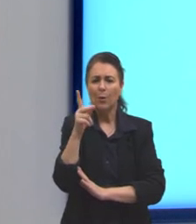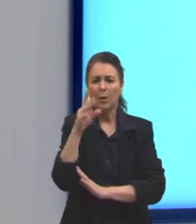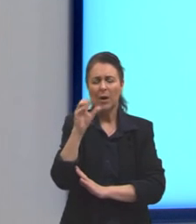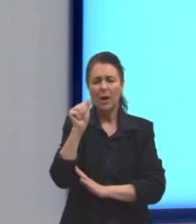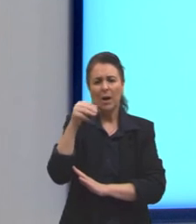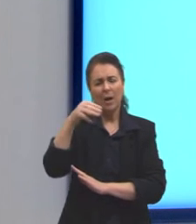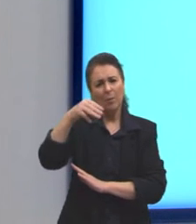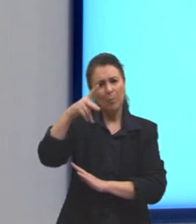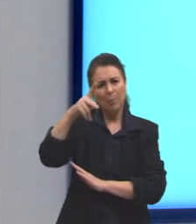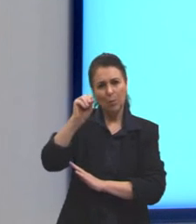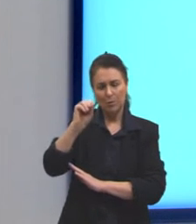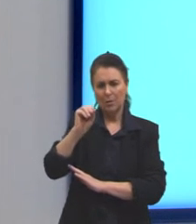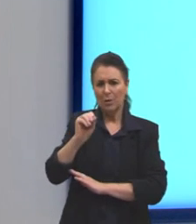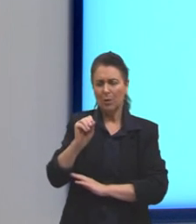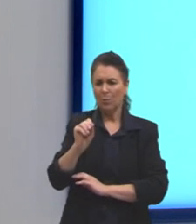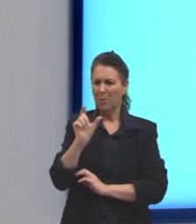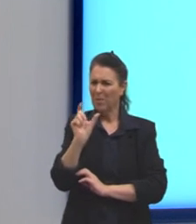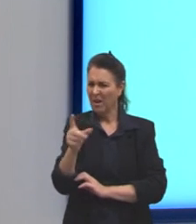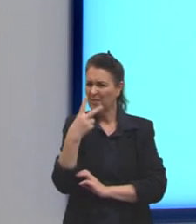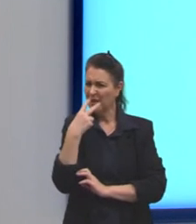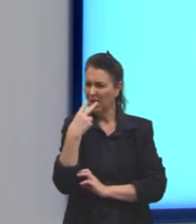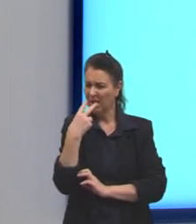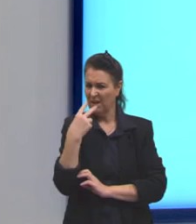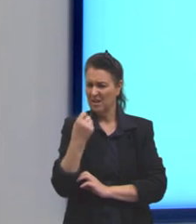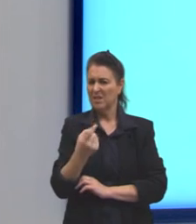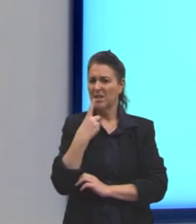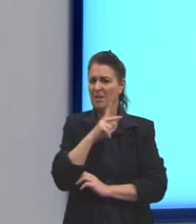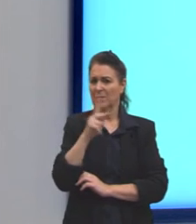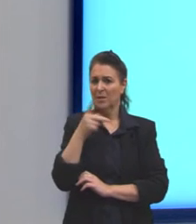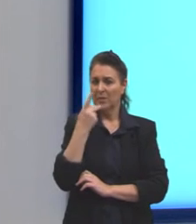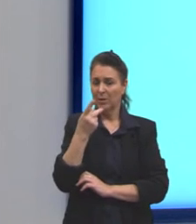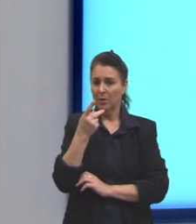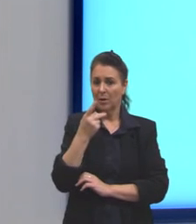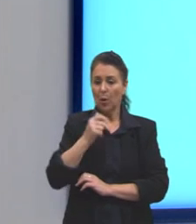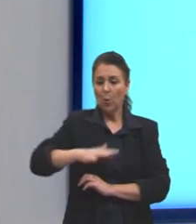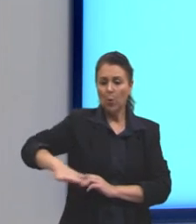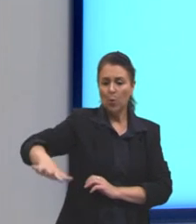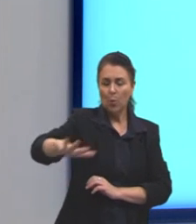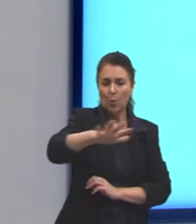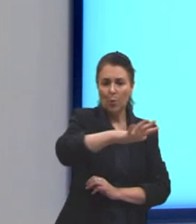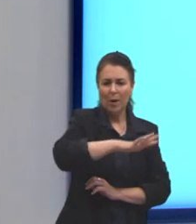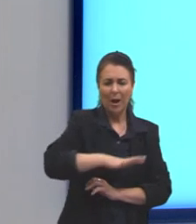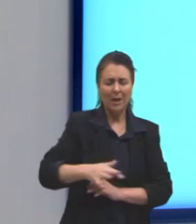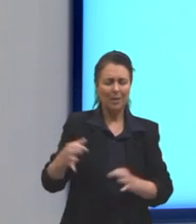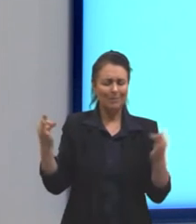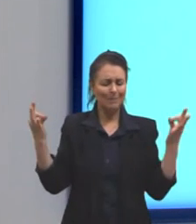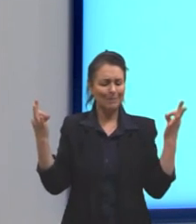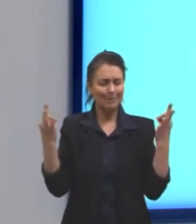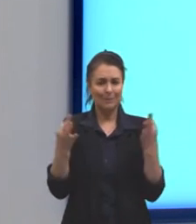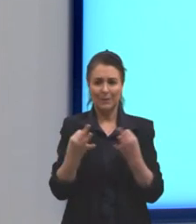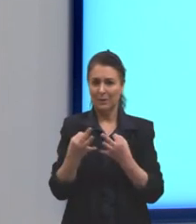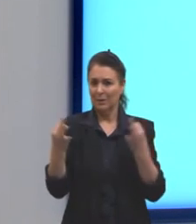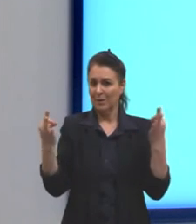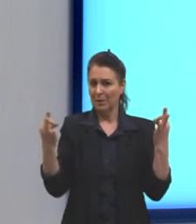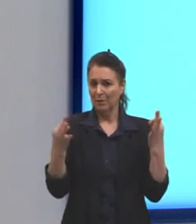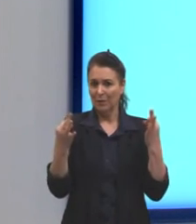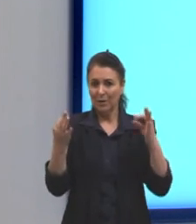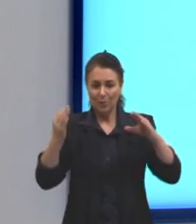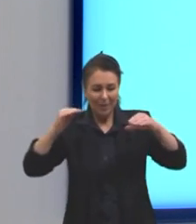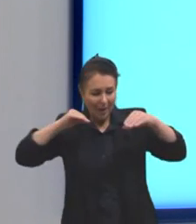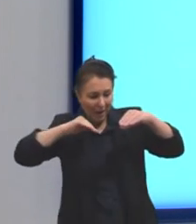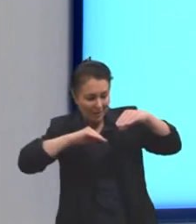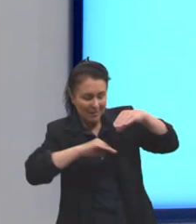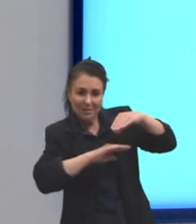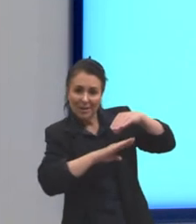gutulatus. O santuário ecológico de Bubale também é extraordinário. E as cavernas com